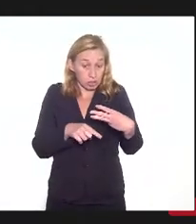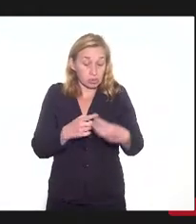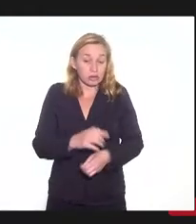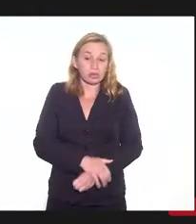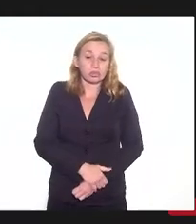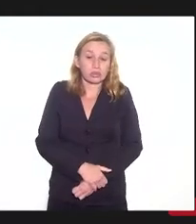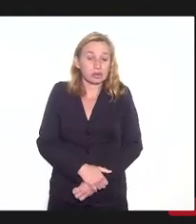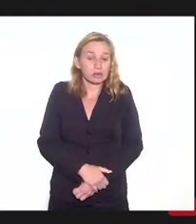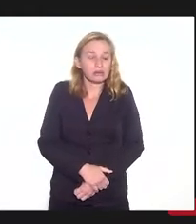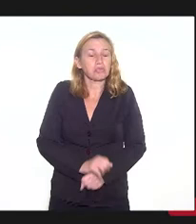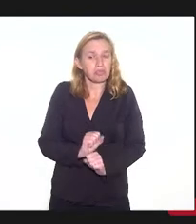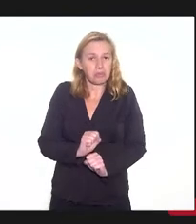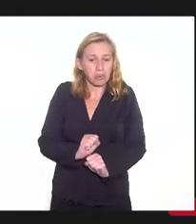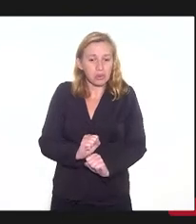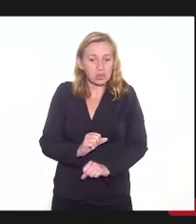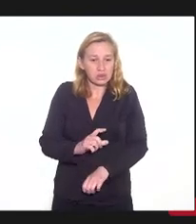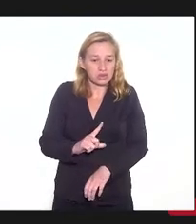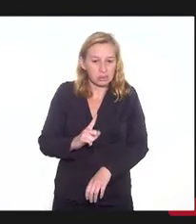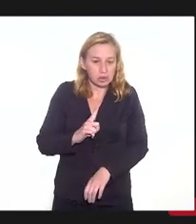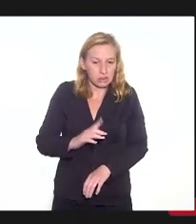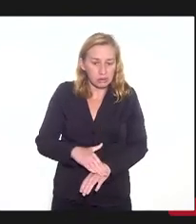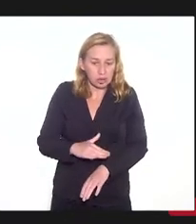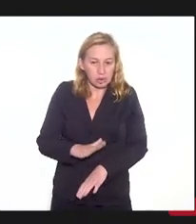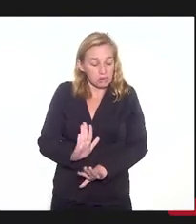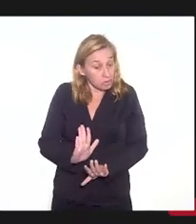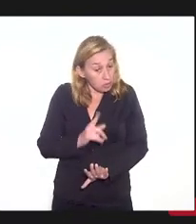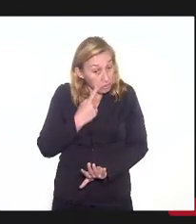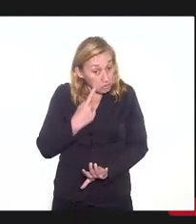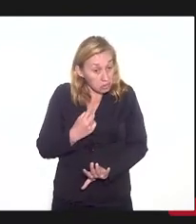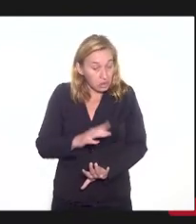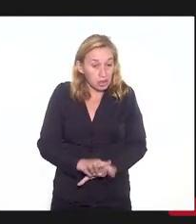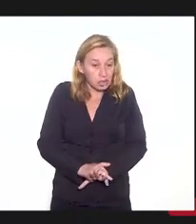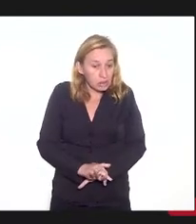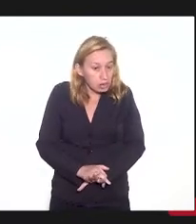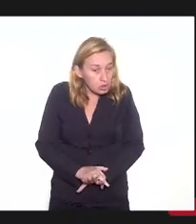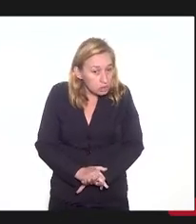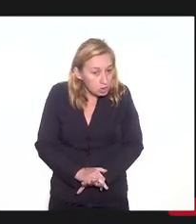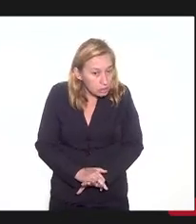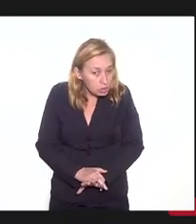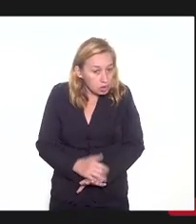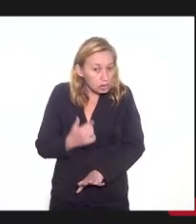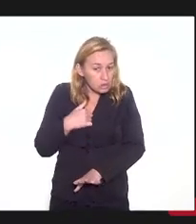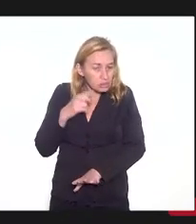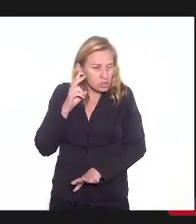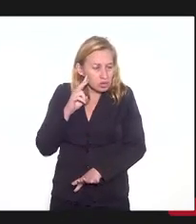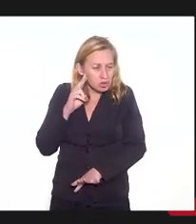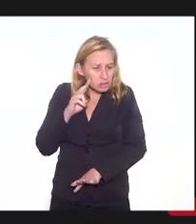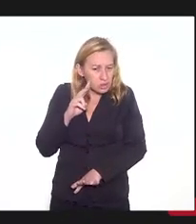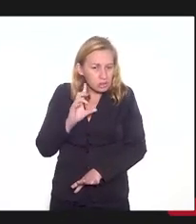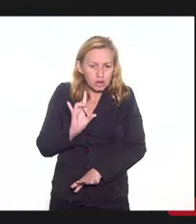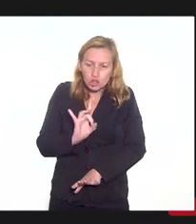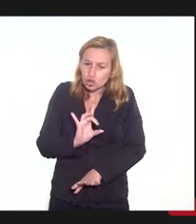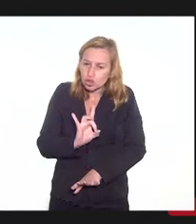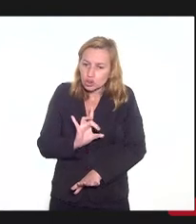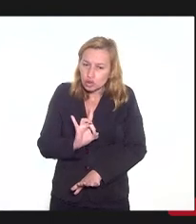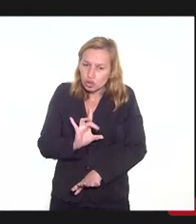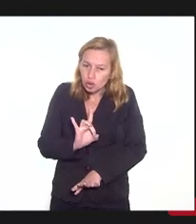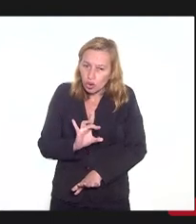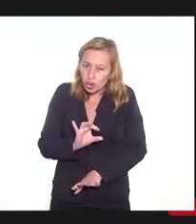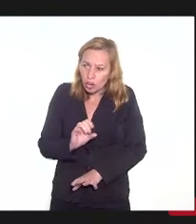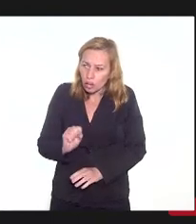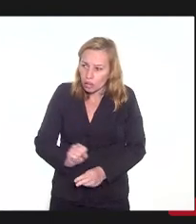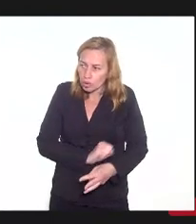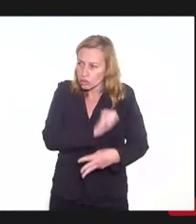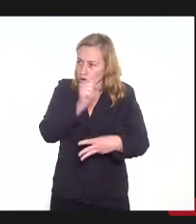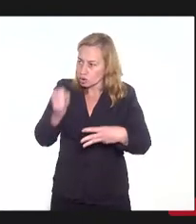o que possa ter mais viabilidade, porque eu lembro só os poderes da